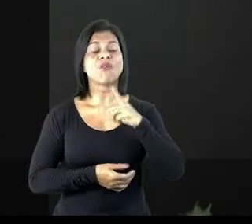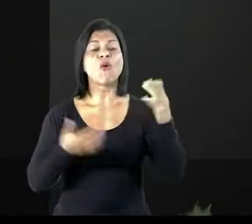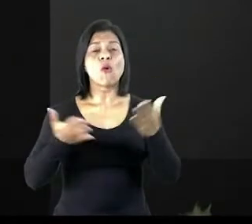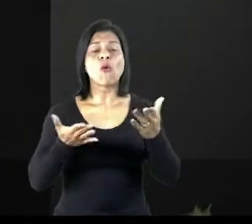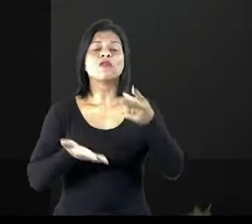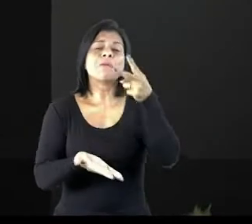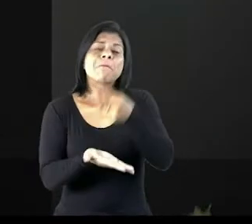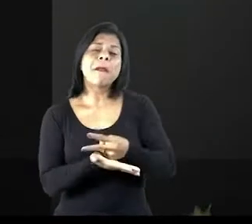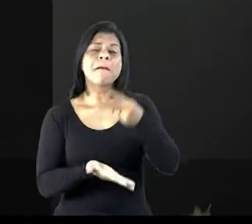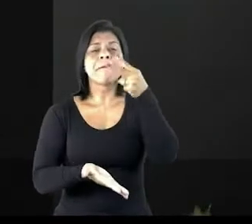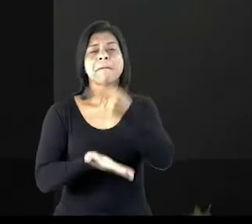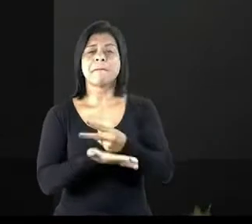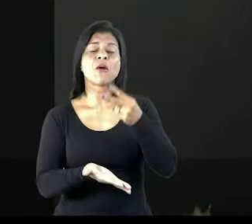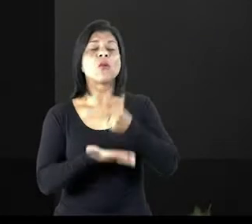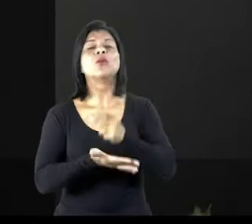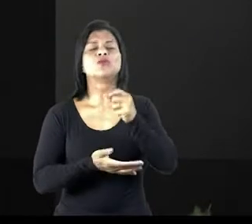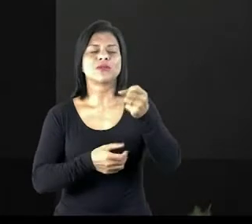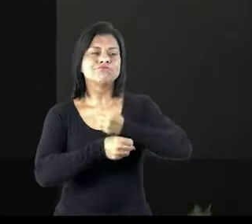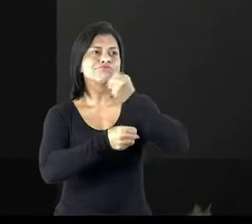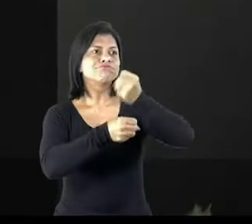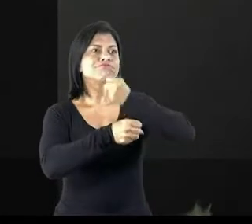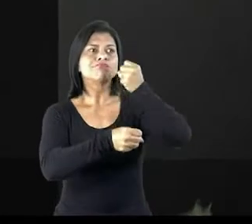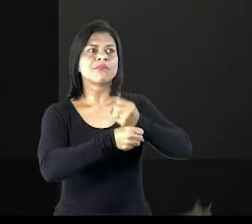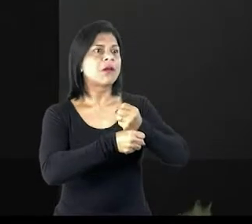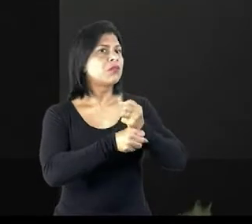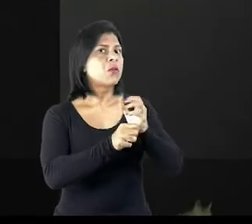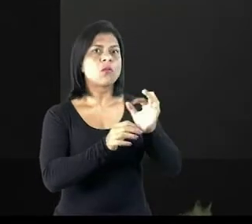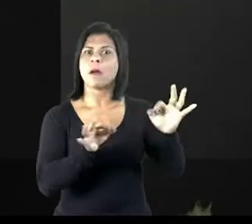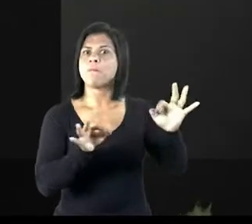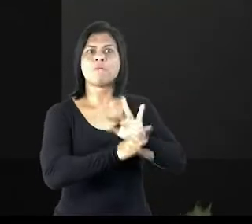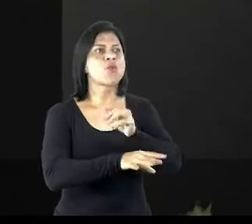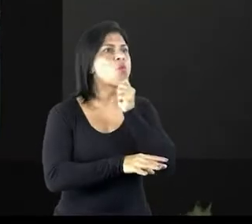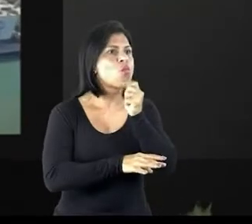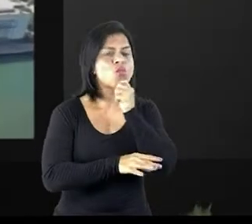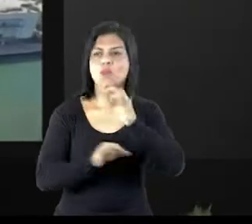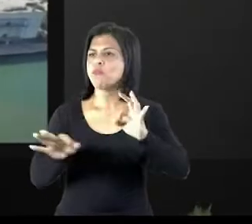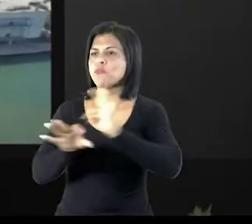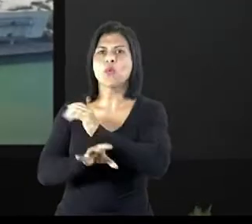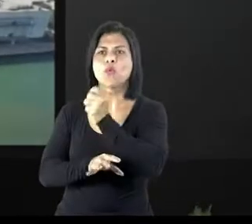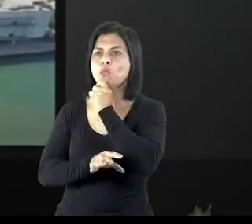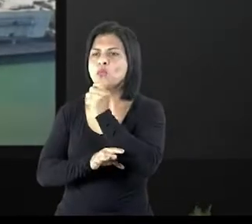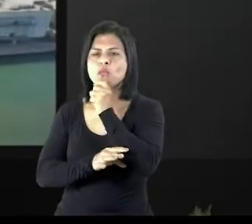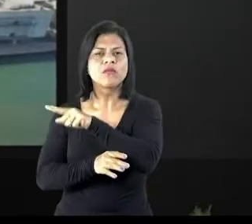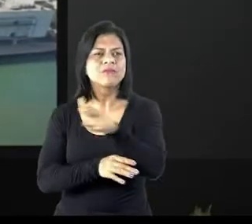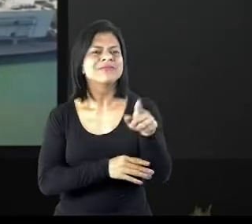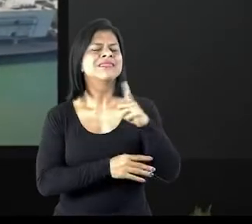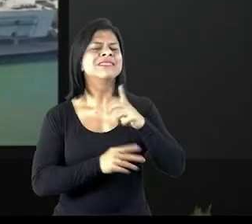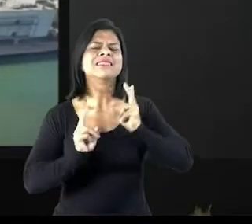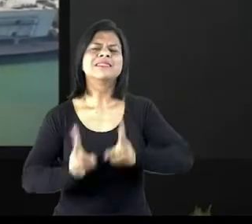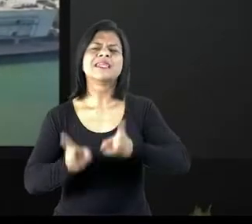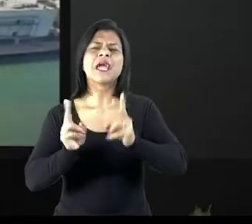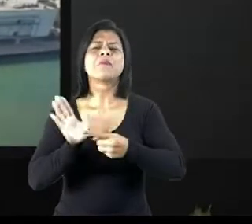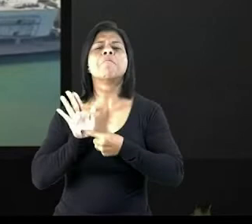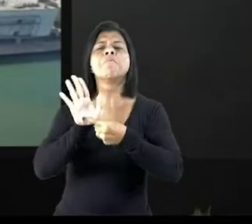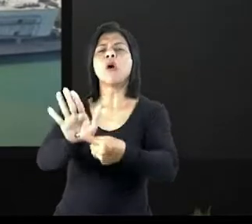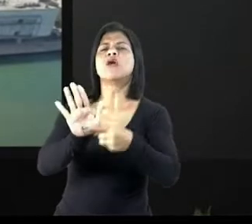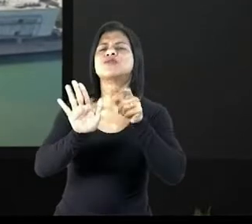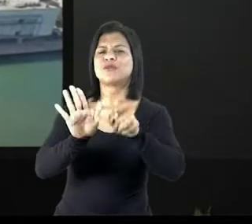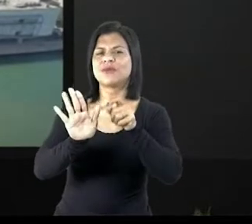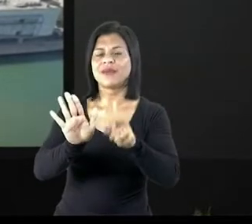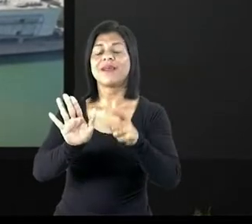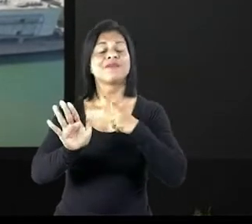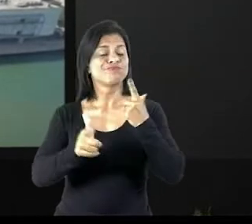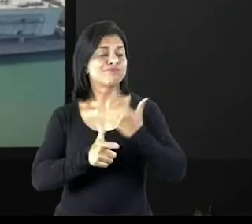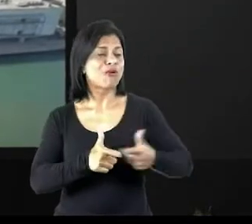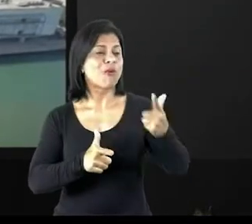vive hoje um cemitério de tijolos. É obra inacabada por todo o Estado. Uma obra paralisada é uma ponta do iceberg.